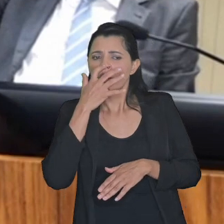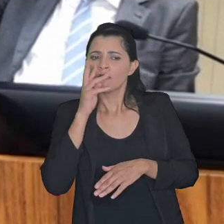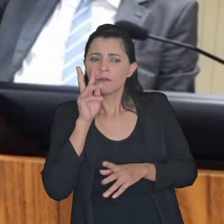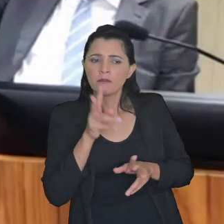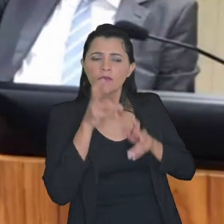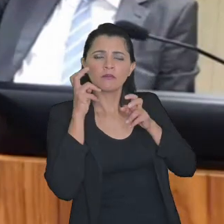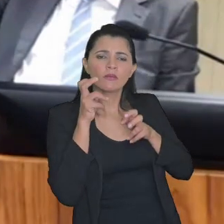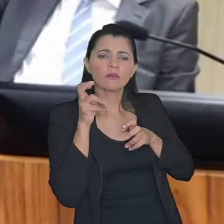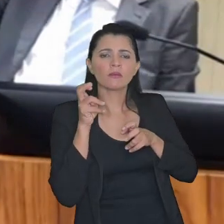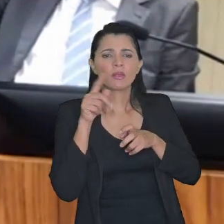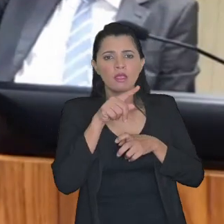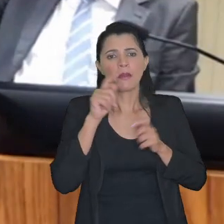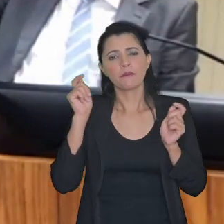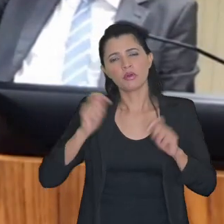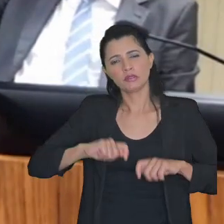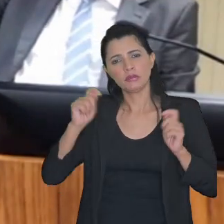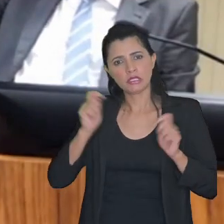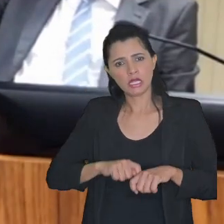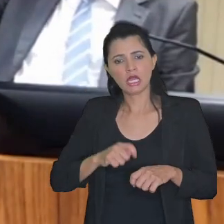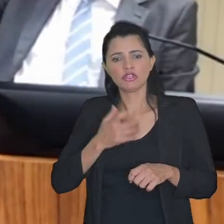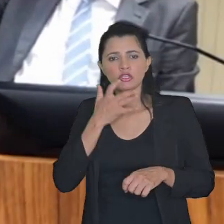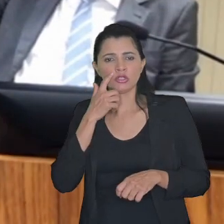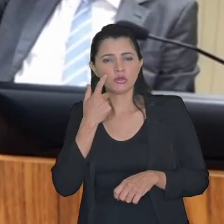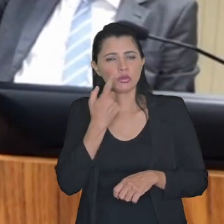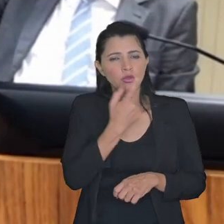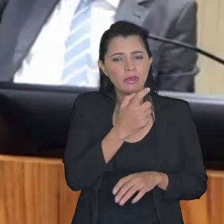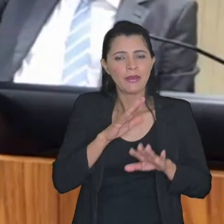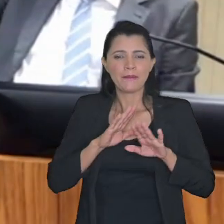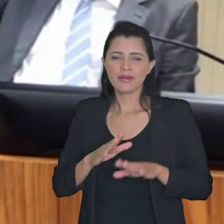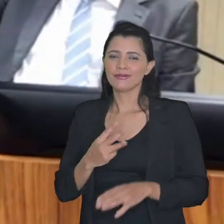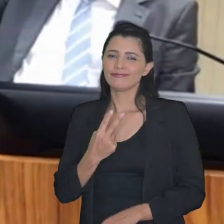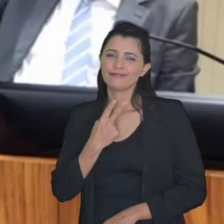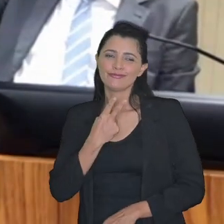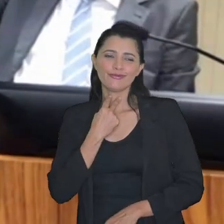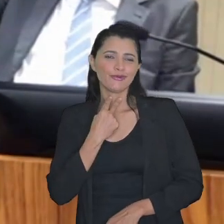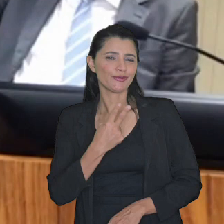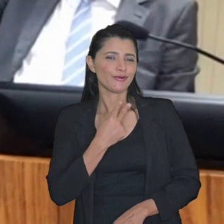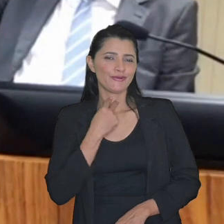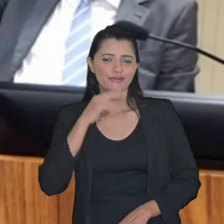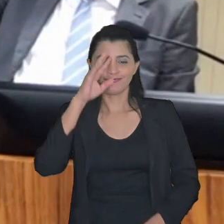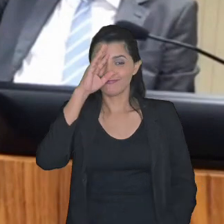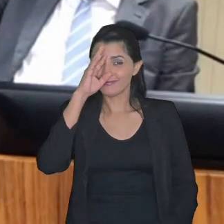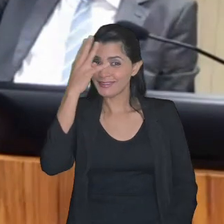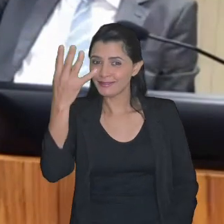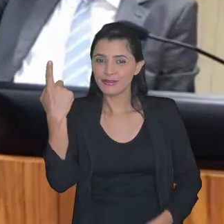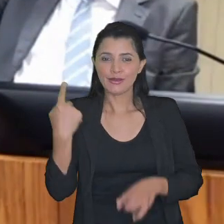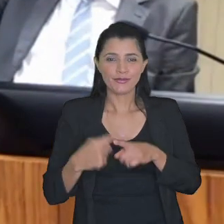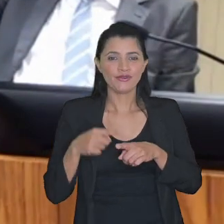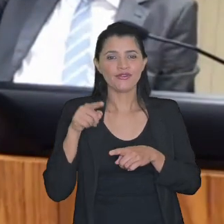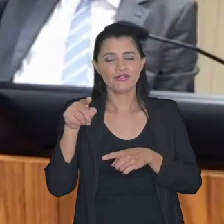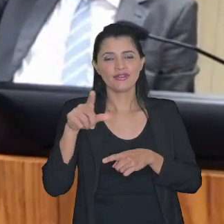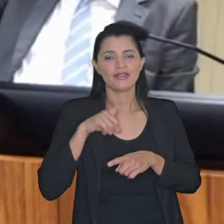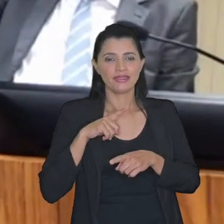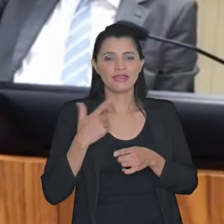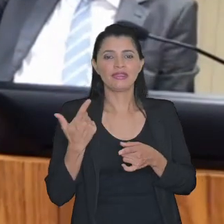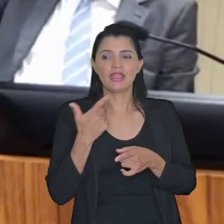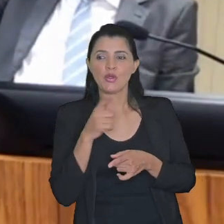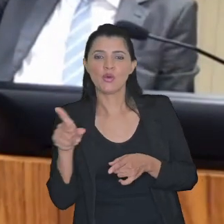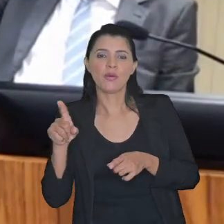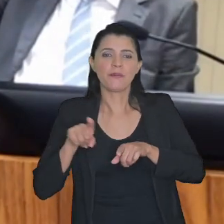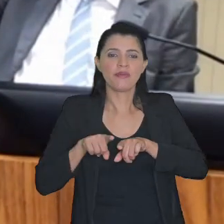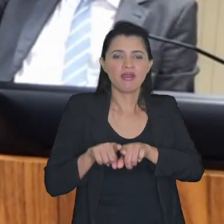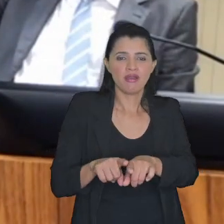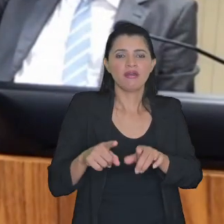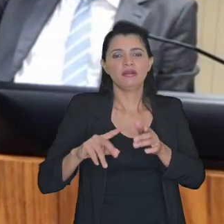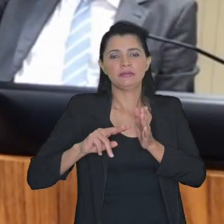vem uma uma possibilidade interessante mas não podem tomar decisão porque tem acionista para dar